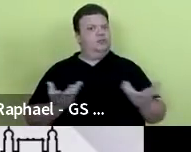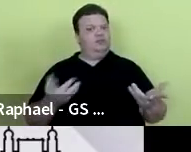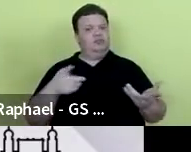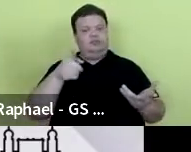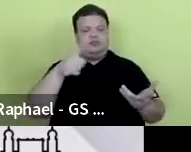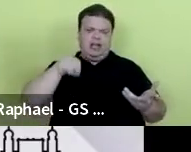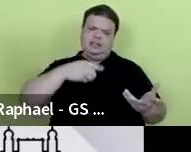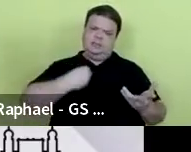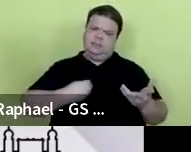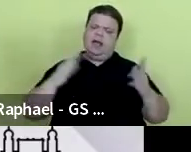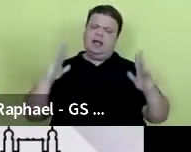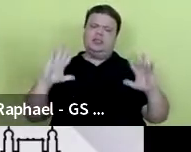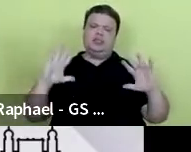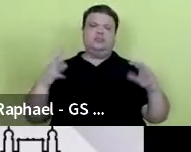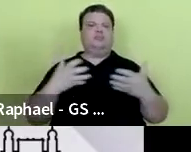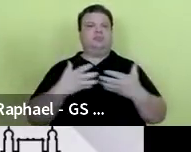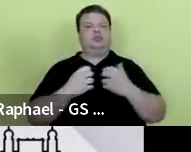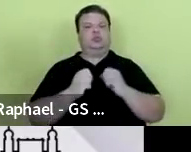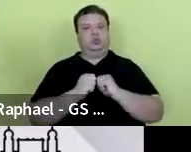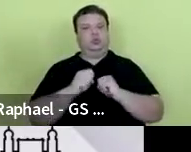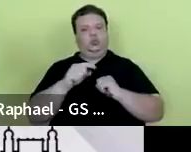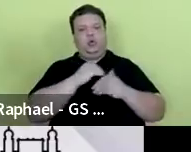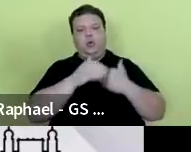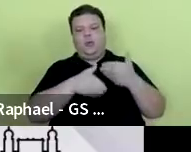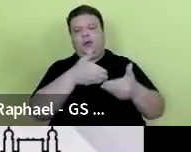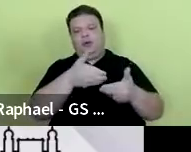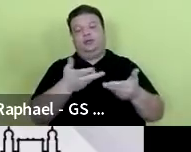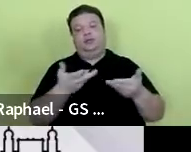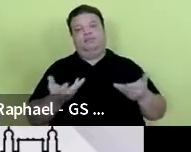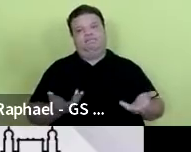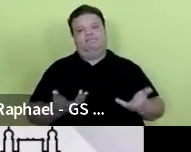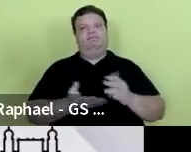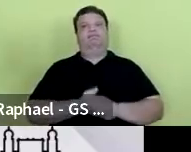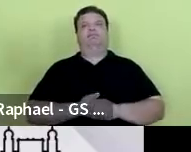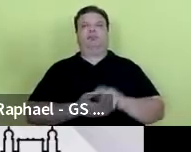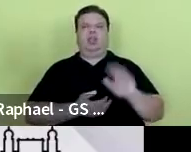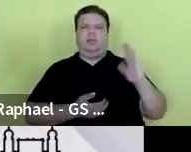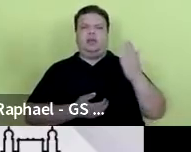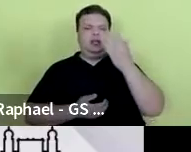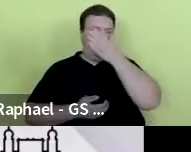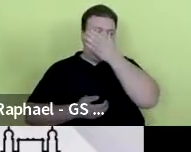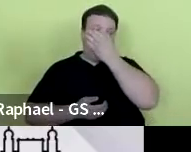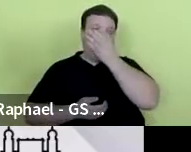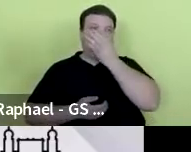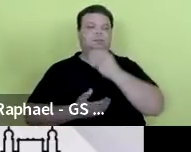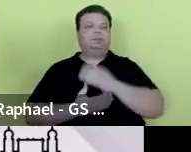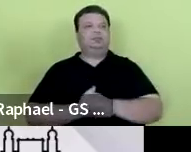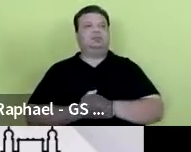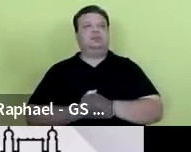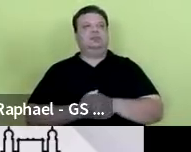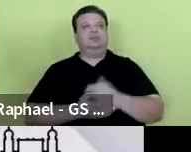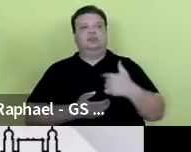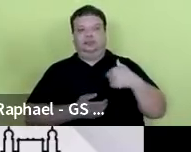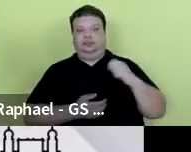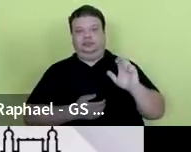parte desse processo. Então, pode passar o próximo, por favor? Eu